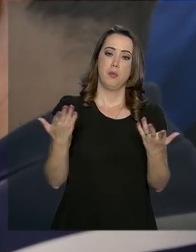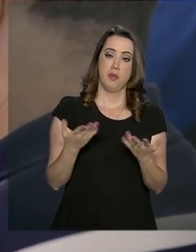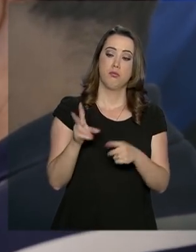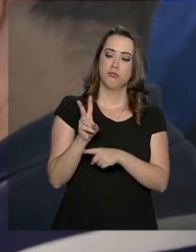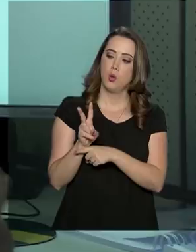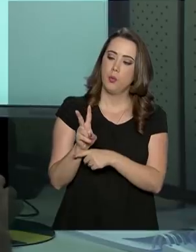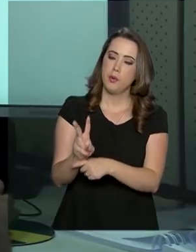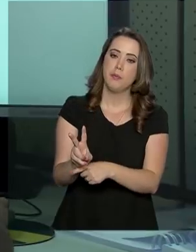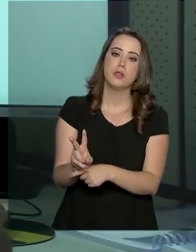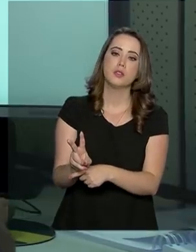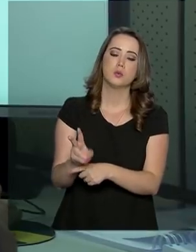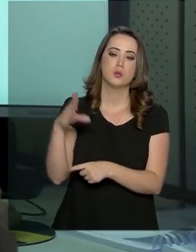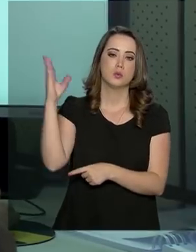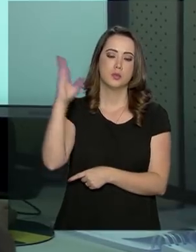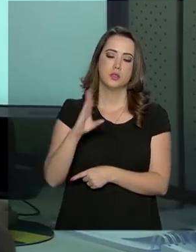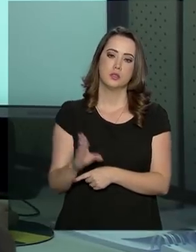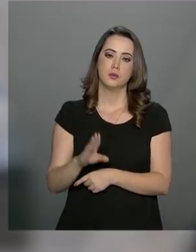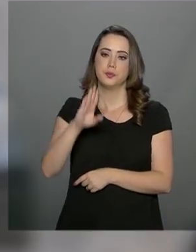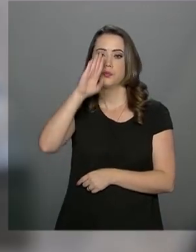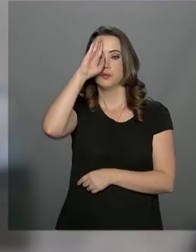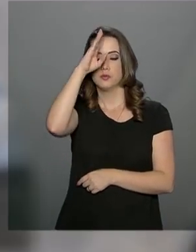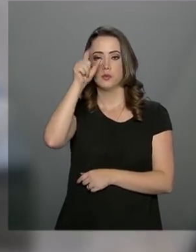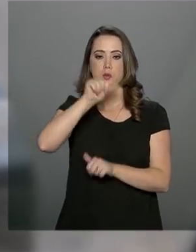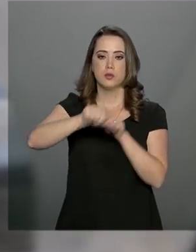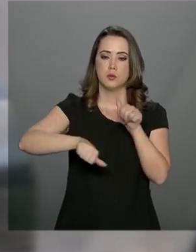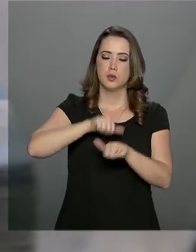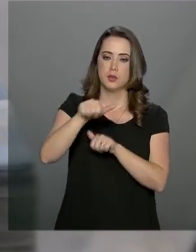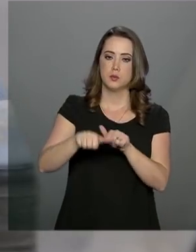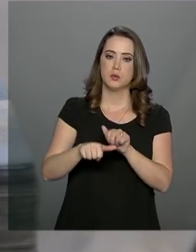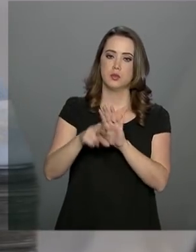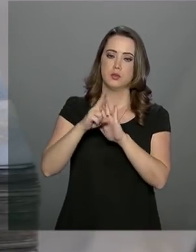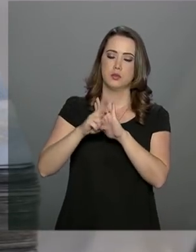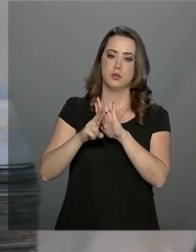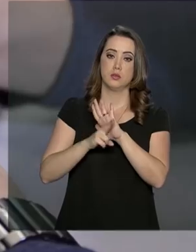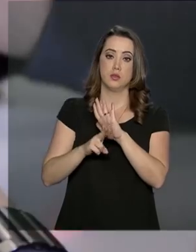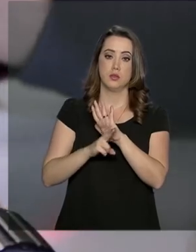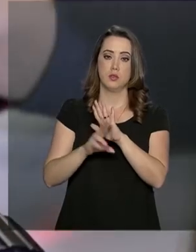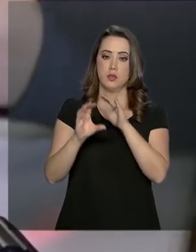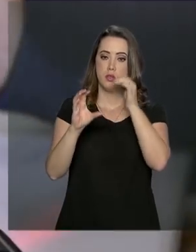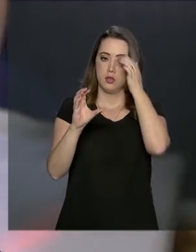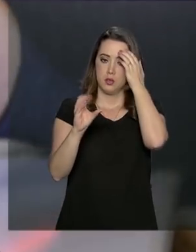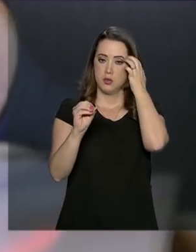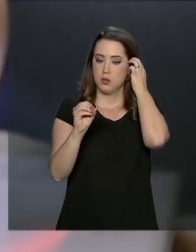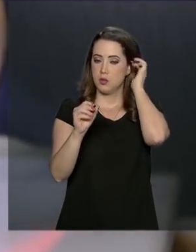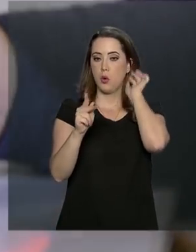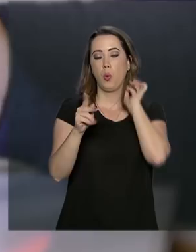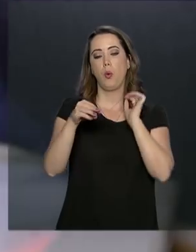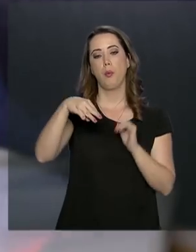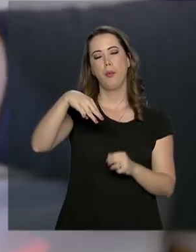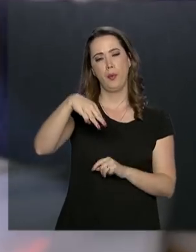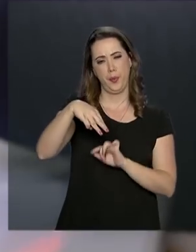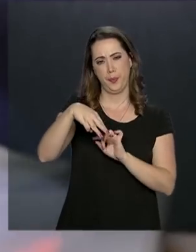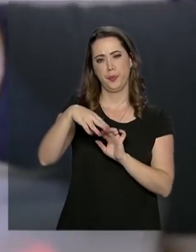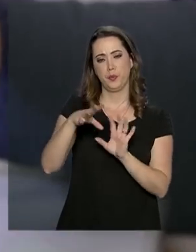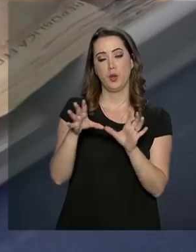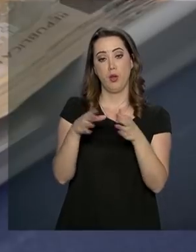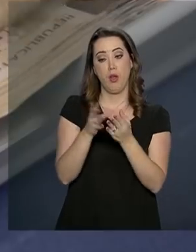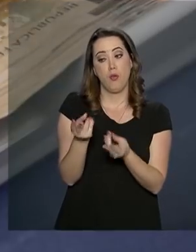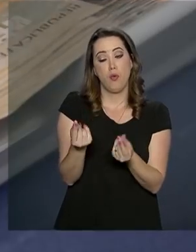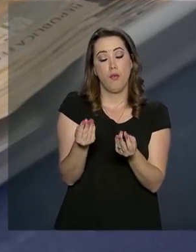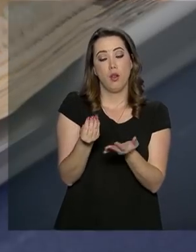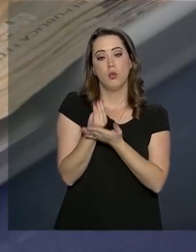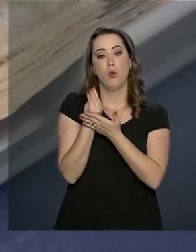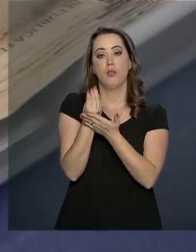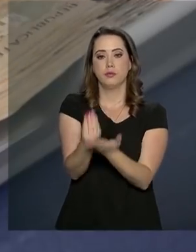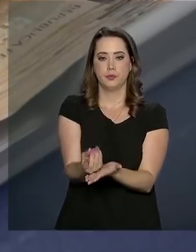microcrédito no Brasil. As principais mudanças na resolução do Conselho Monetário Nacional estão nos valores disponíveis para